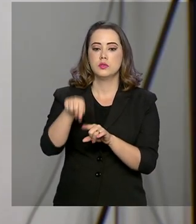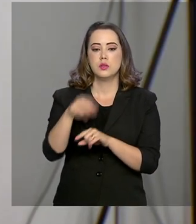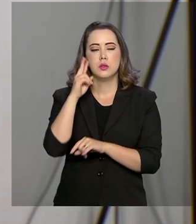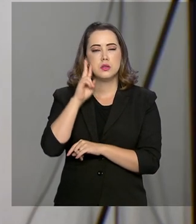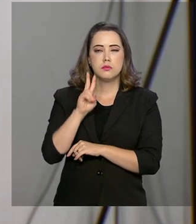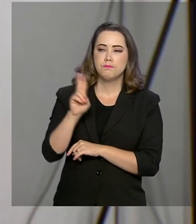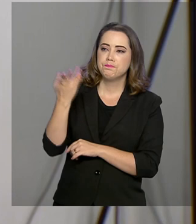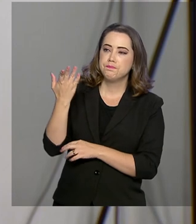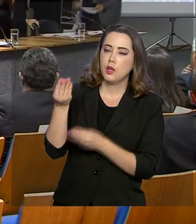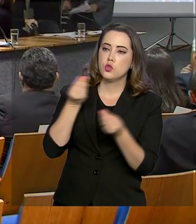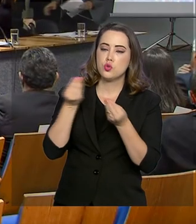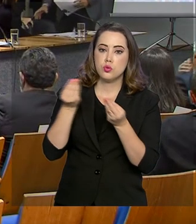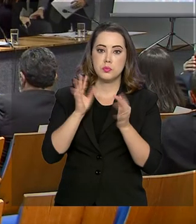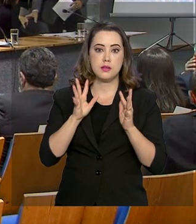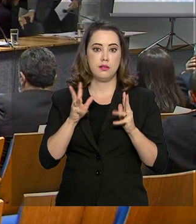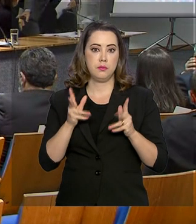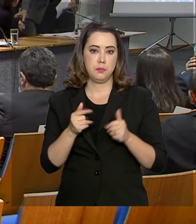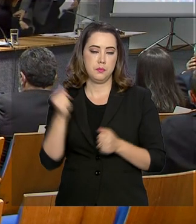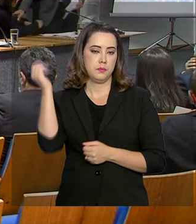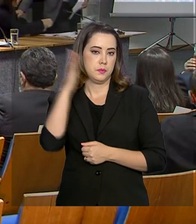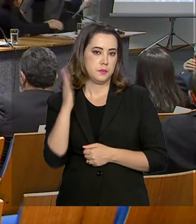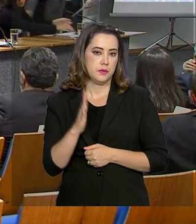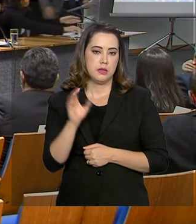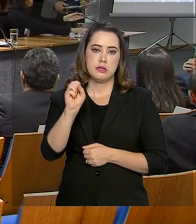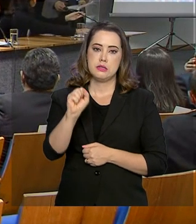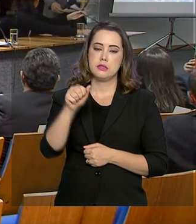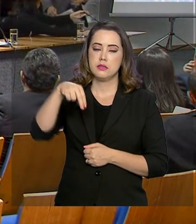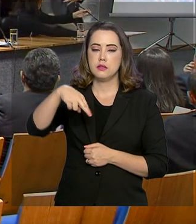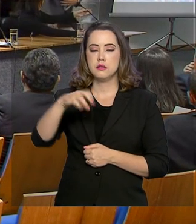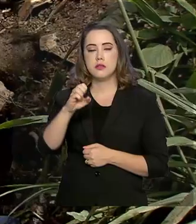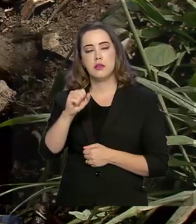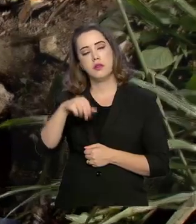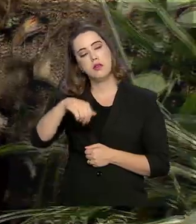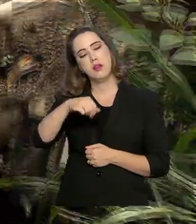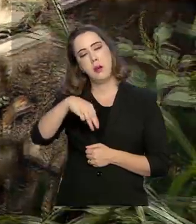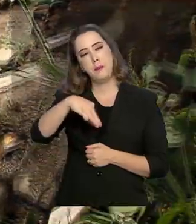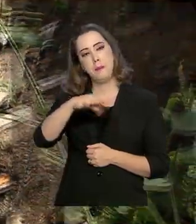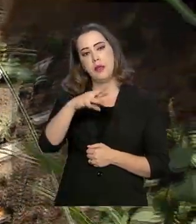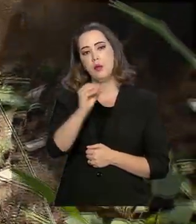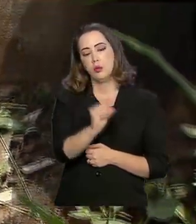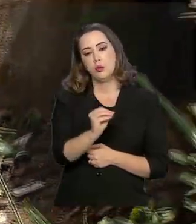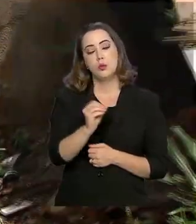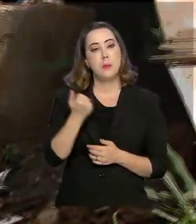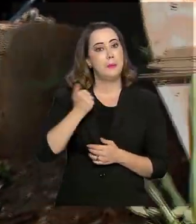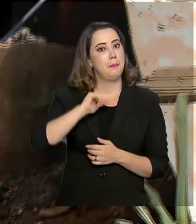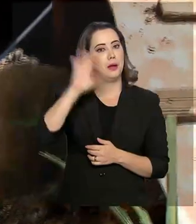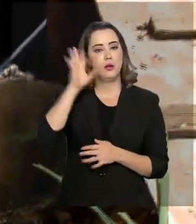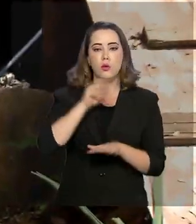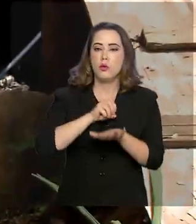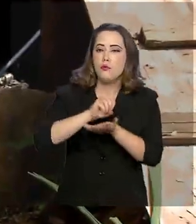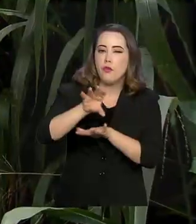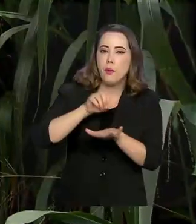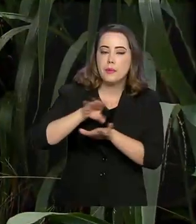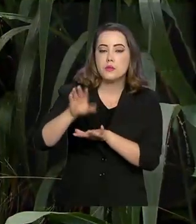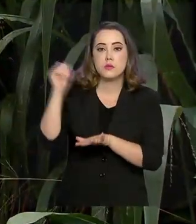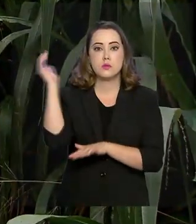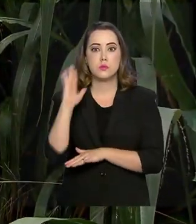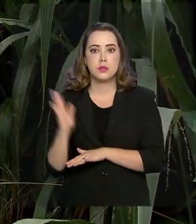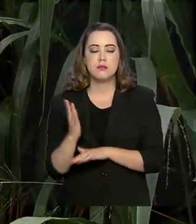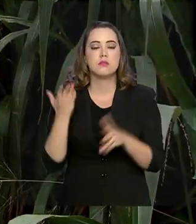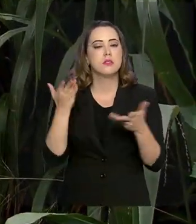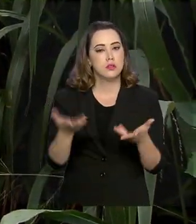sobre o saneamento está sendo considerado o maior banco de dados sobre o assunto no país. As informações estão